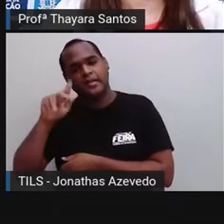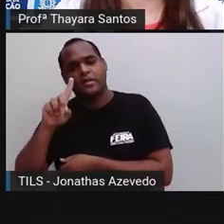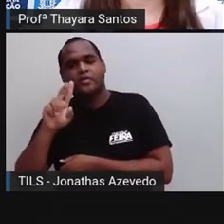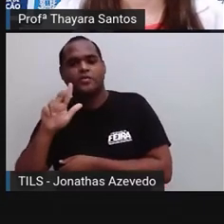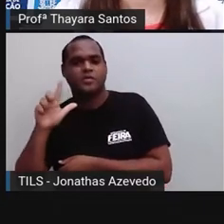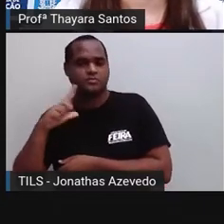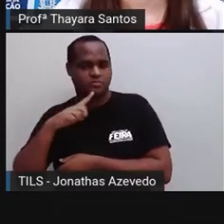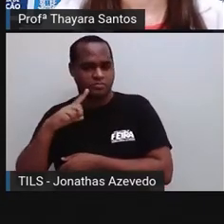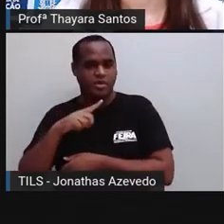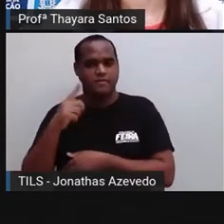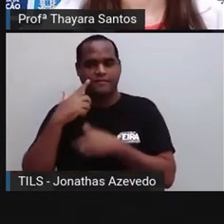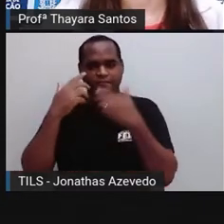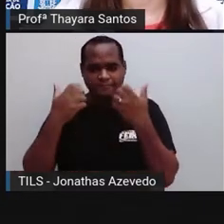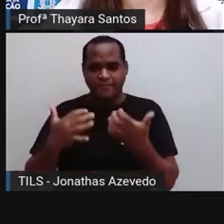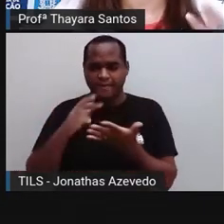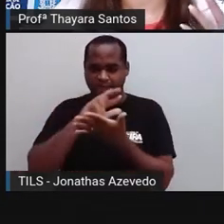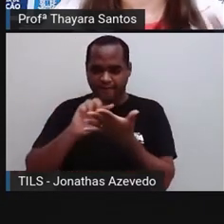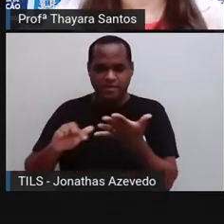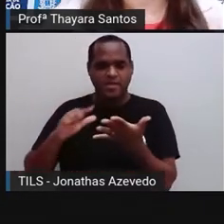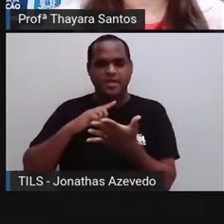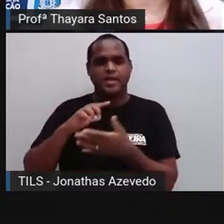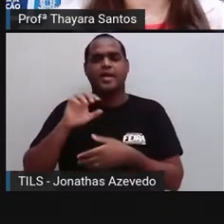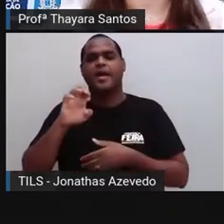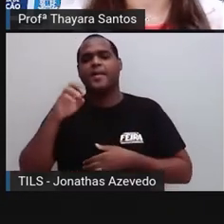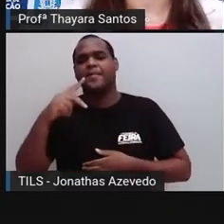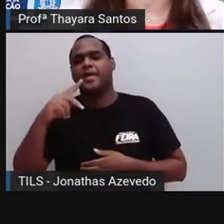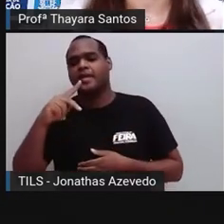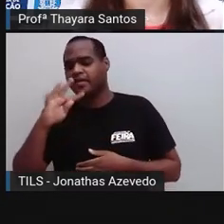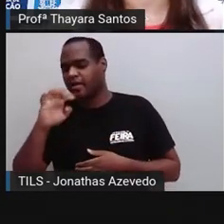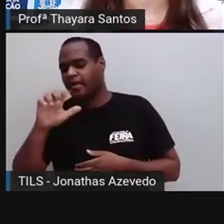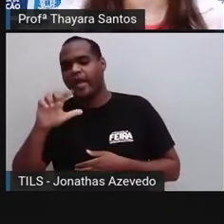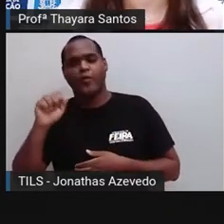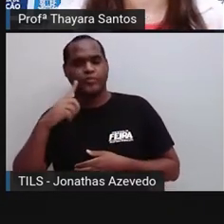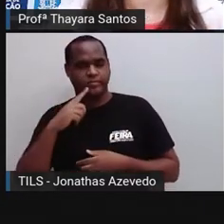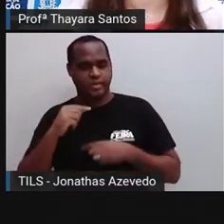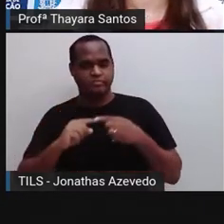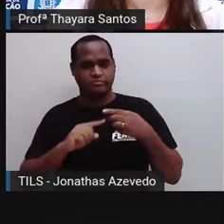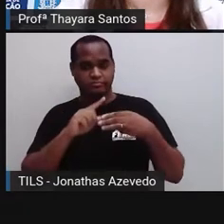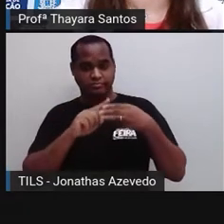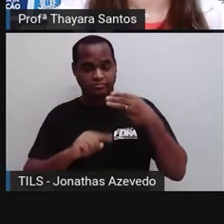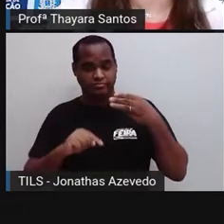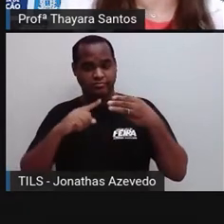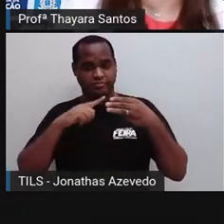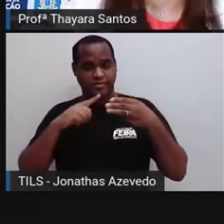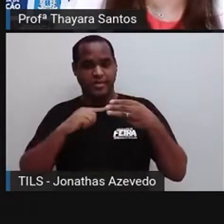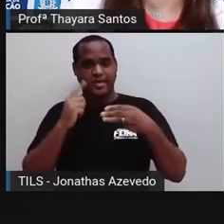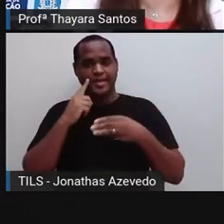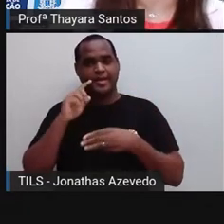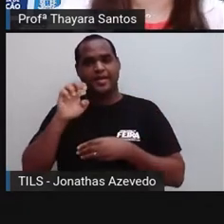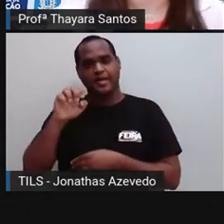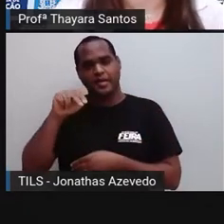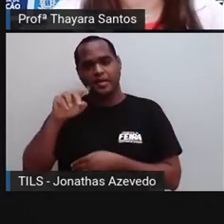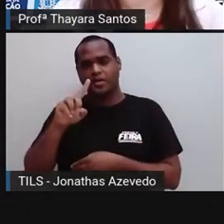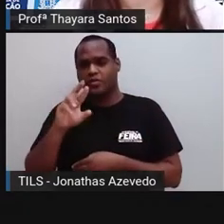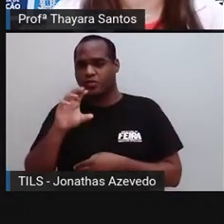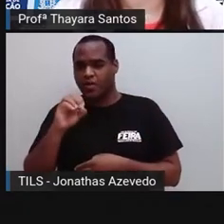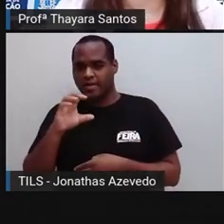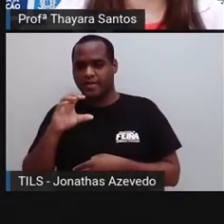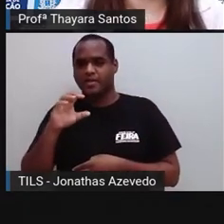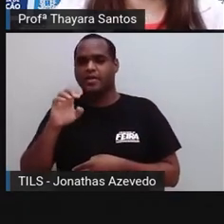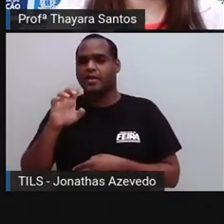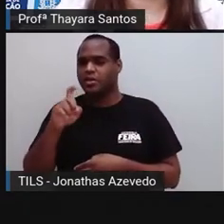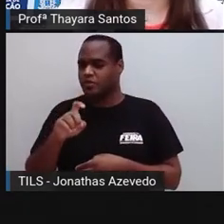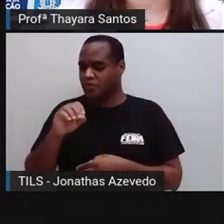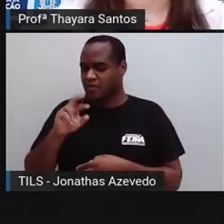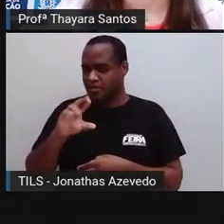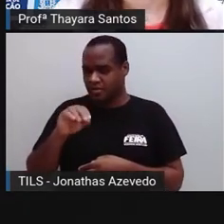epitelial e a gente tem três tipos de glândulas no nosso corpo, são as glândulas endócrinas, exócrinas e